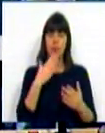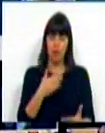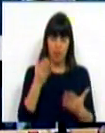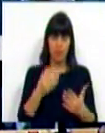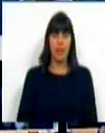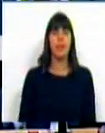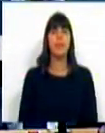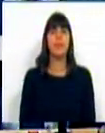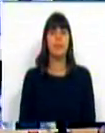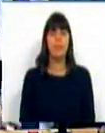obrigado.